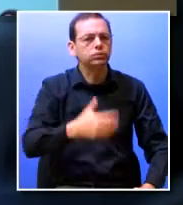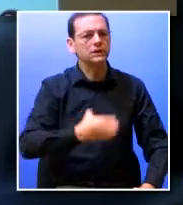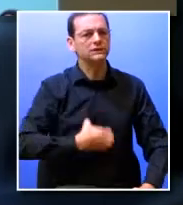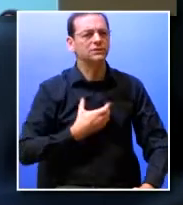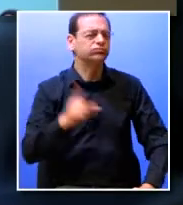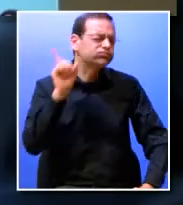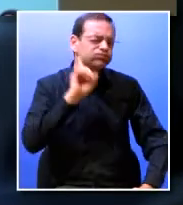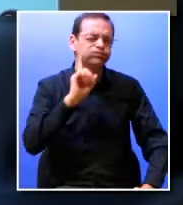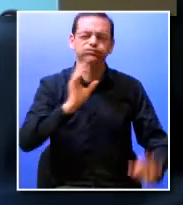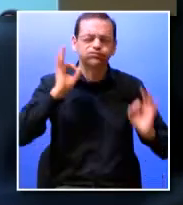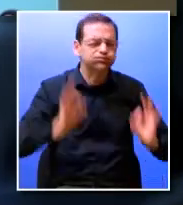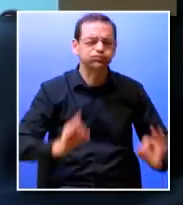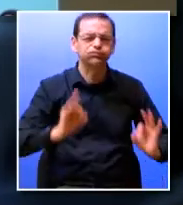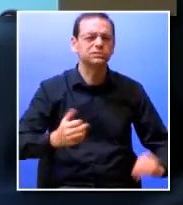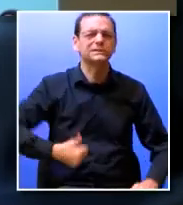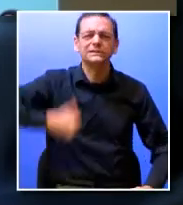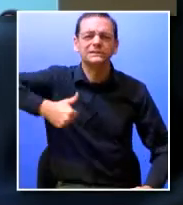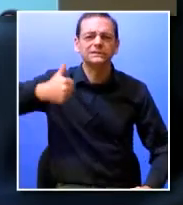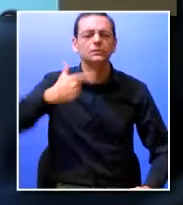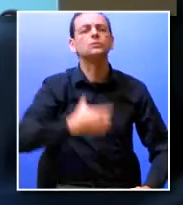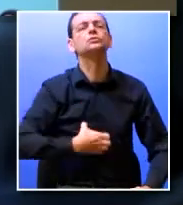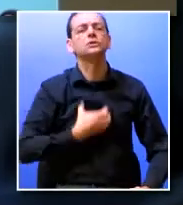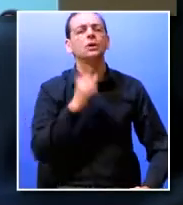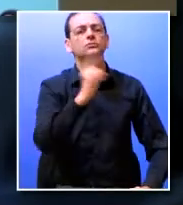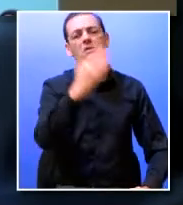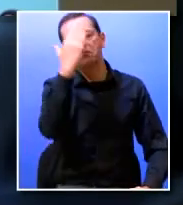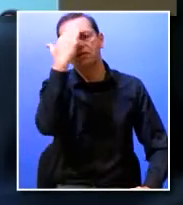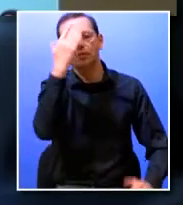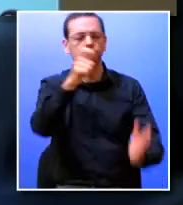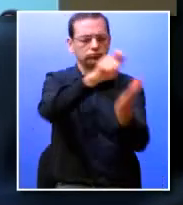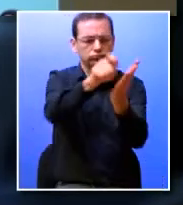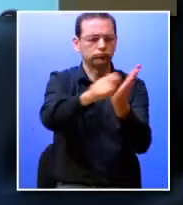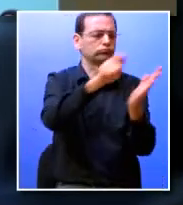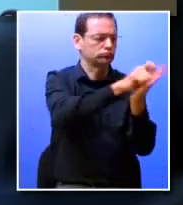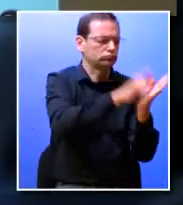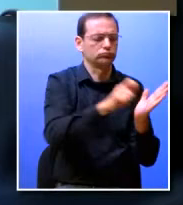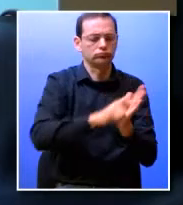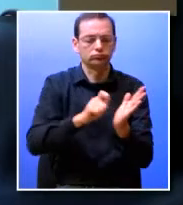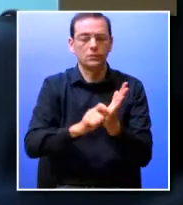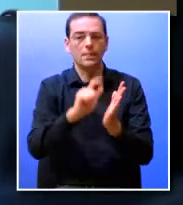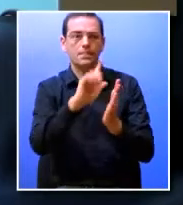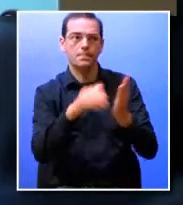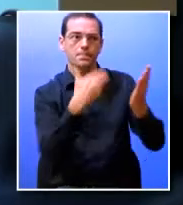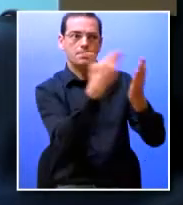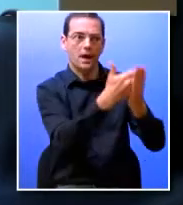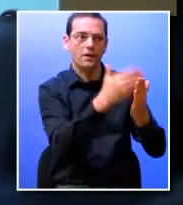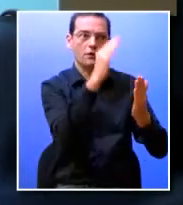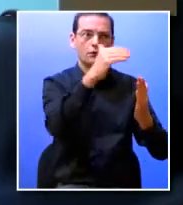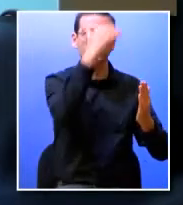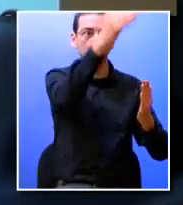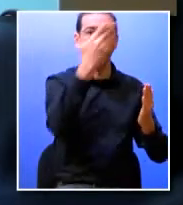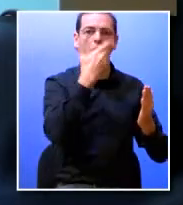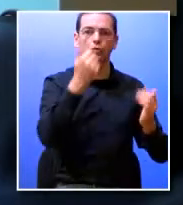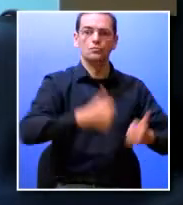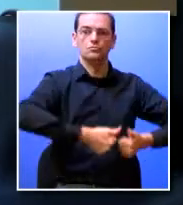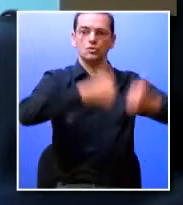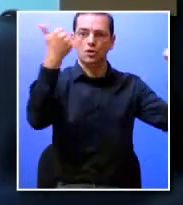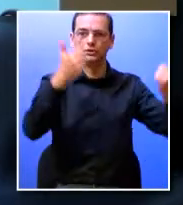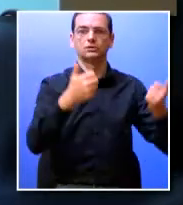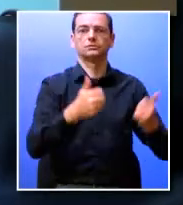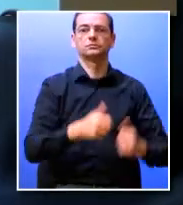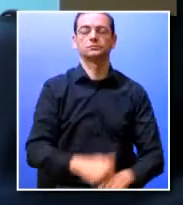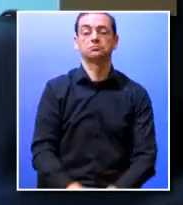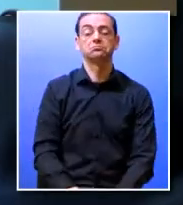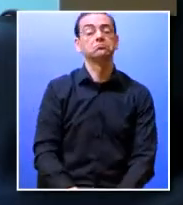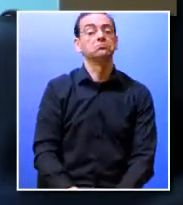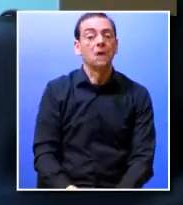imprescindíveis para promover e desenvolver no estudante ISCTE-UL e no profissional do futuro e